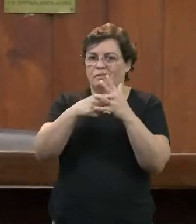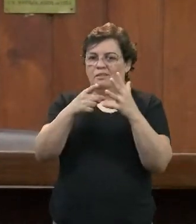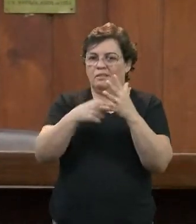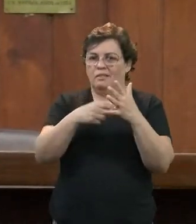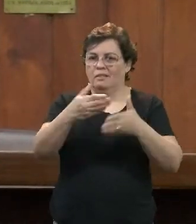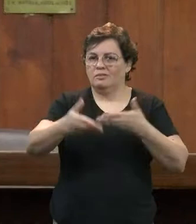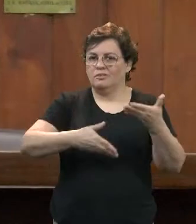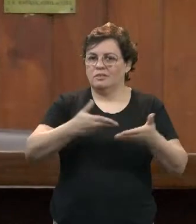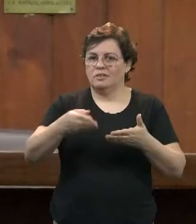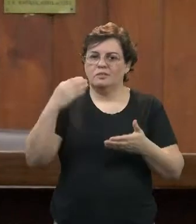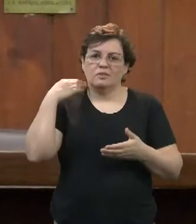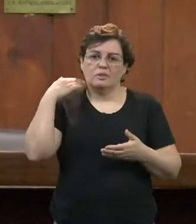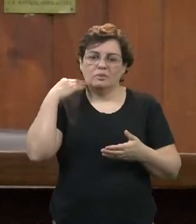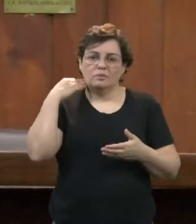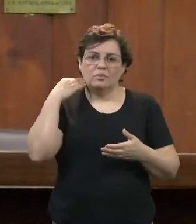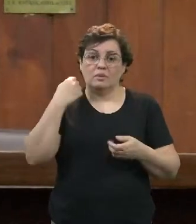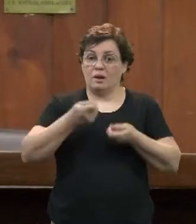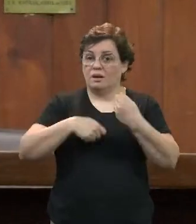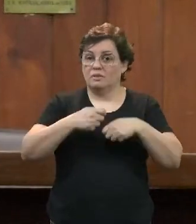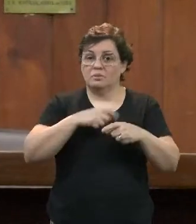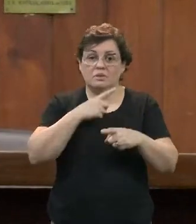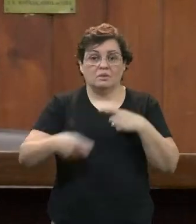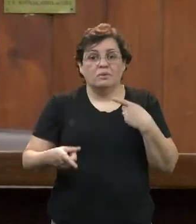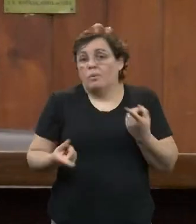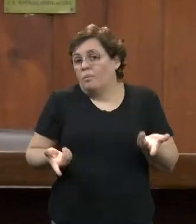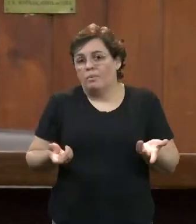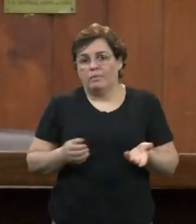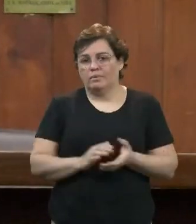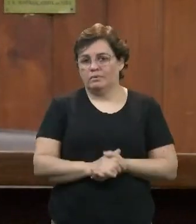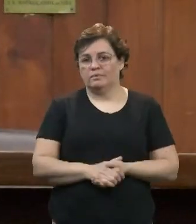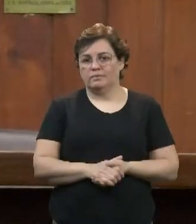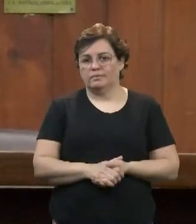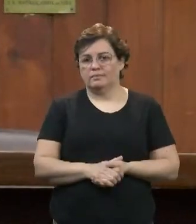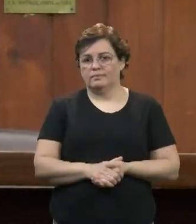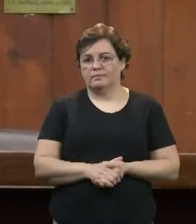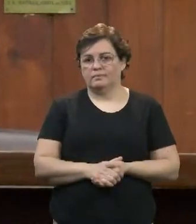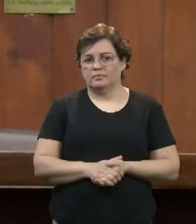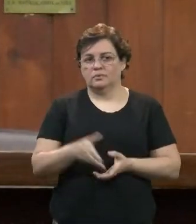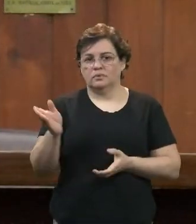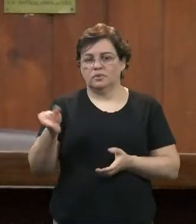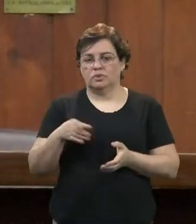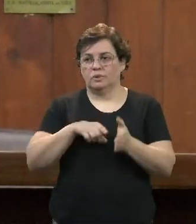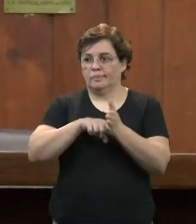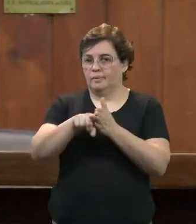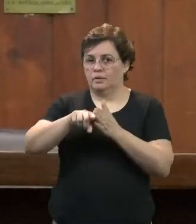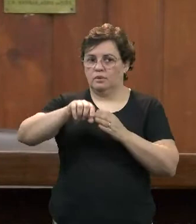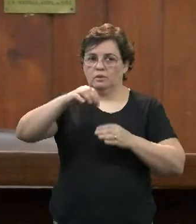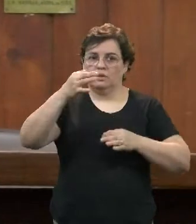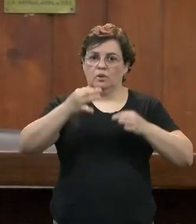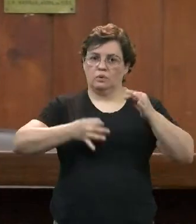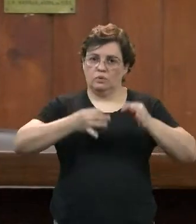presidente do sindicato, e realmente poderia haver esse problema. Já consultei o jurídico do banco, realmente,